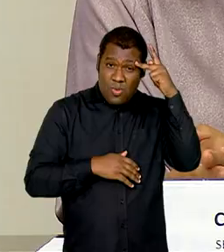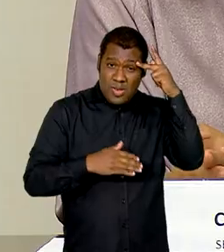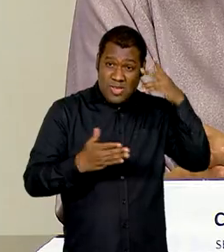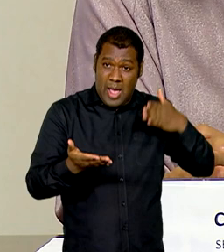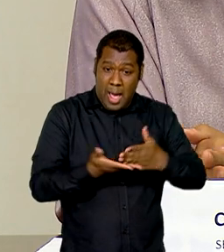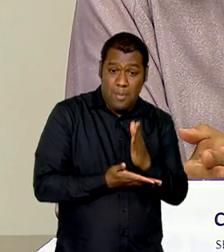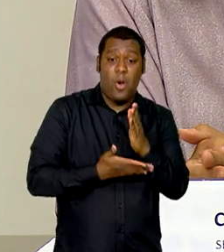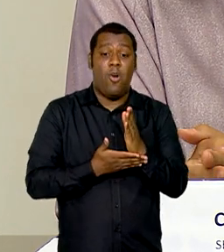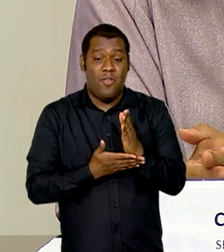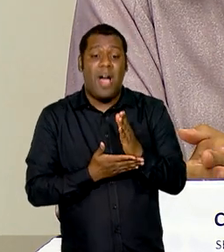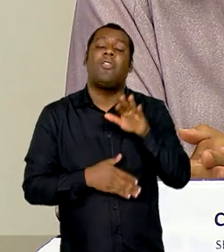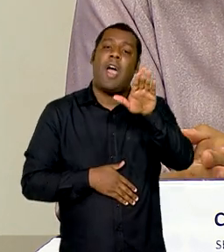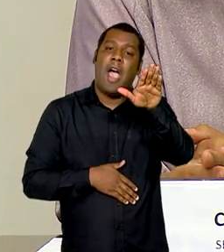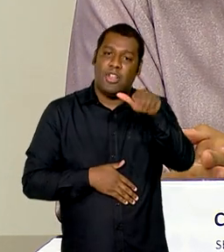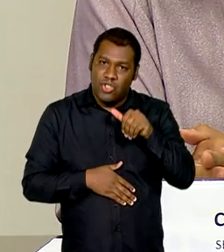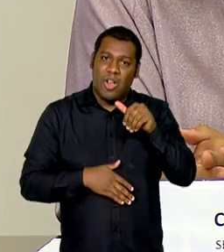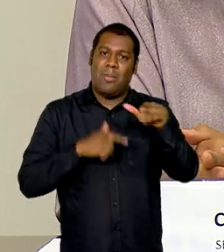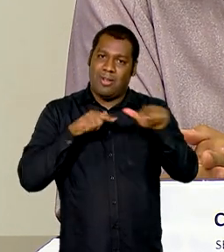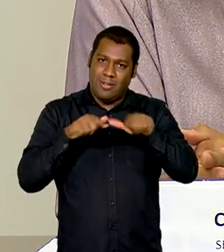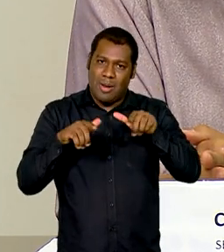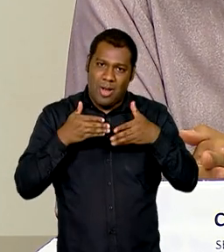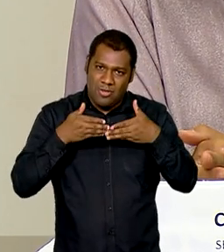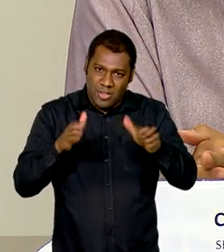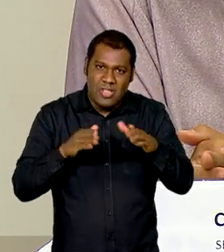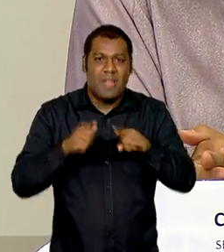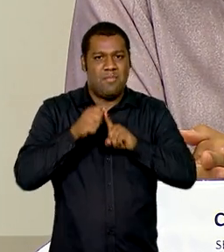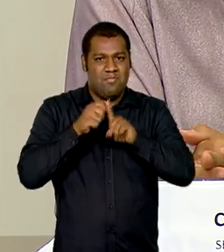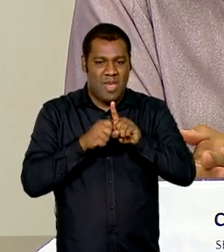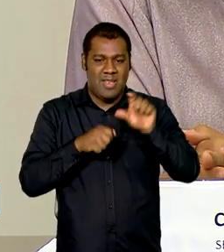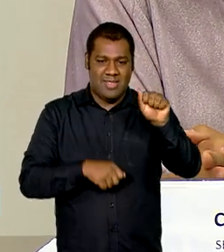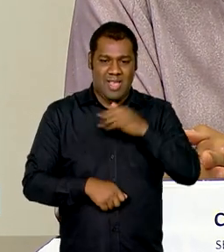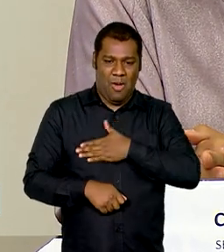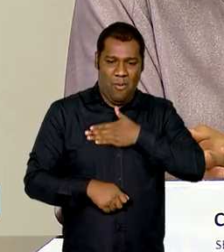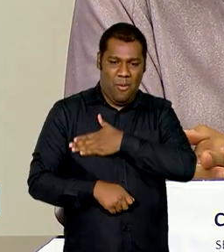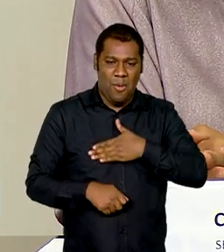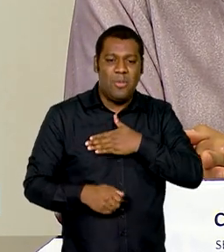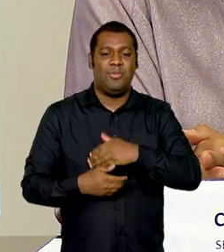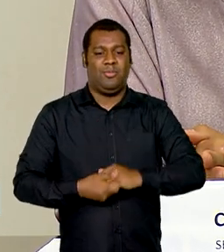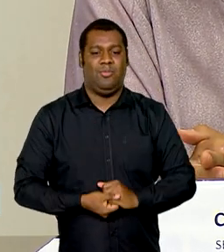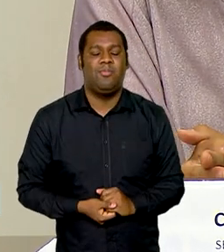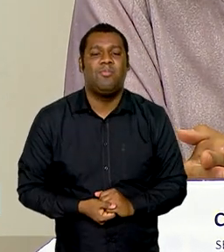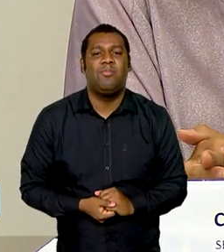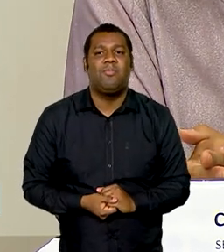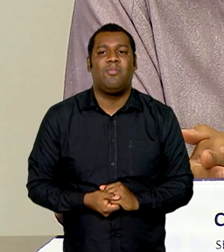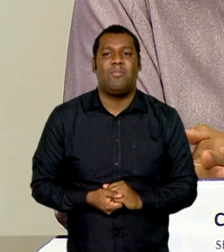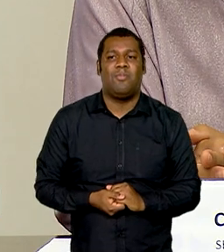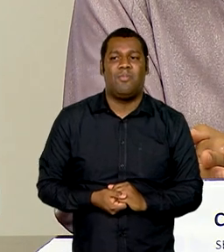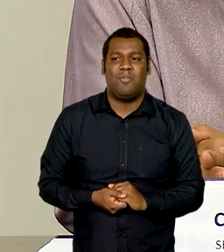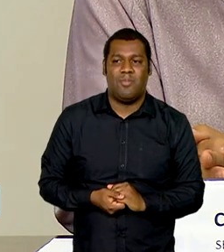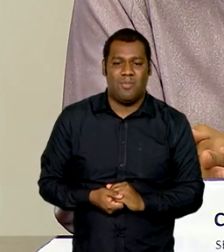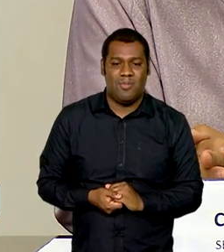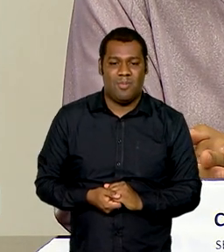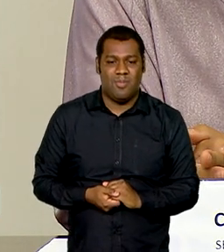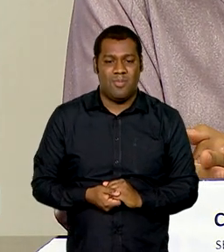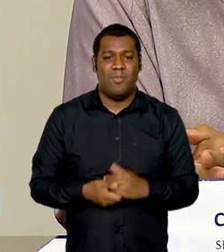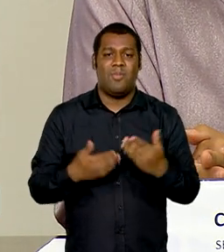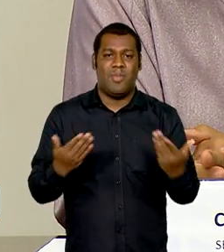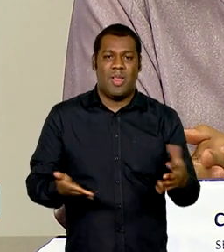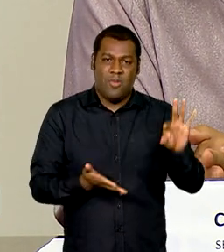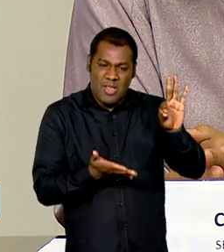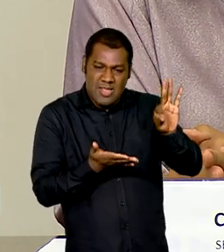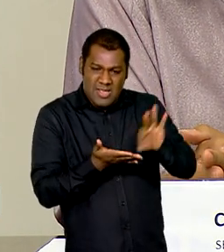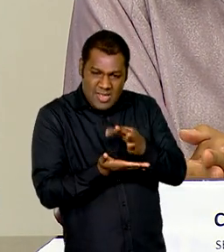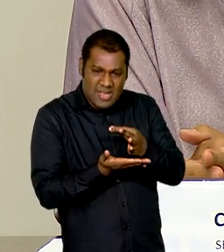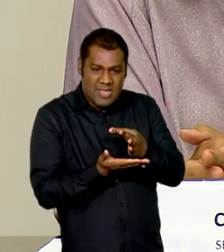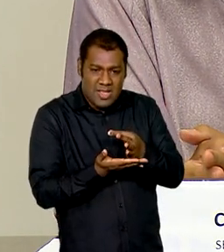agosto. A partir de 25 de abril, as pessoas têm que estar atentas para confirmarem dentro da sua página de inscrição